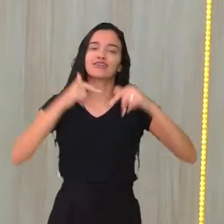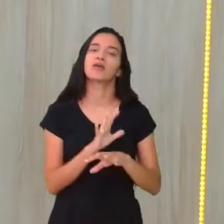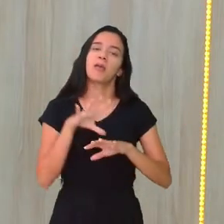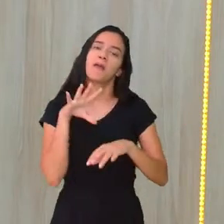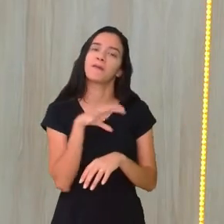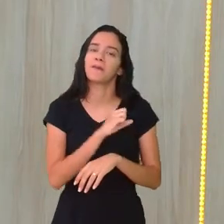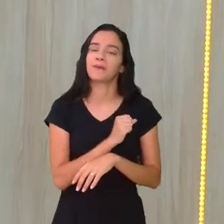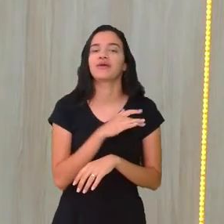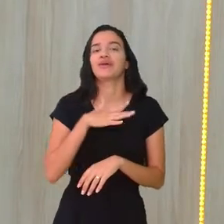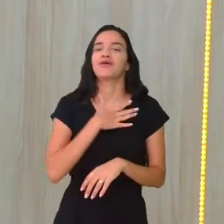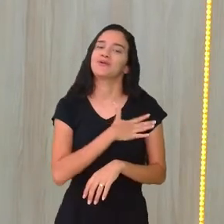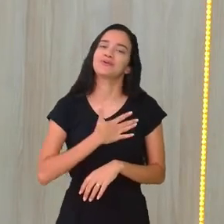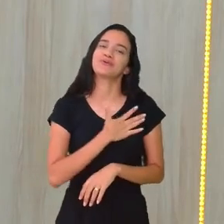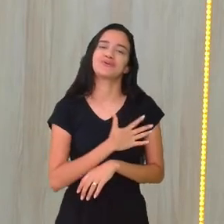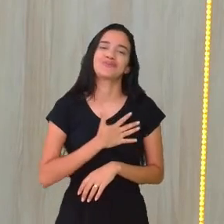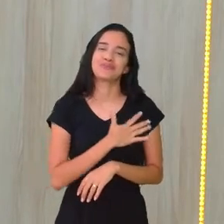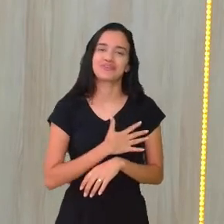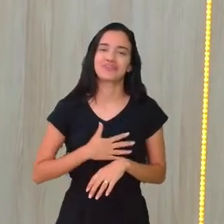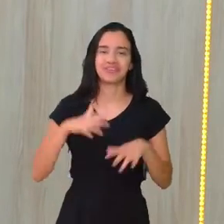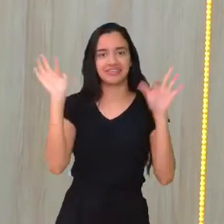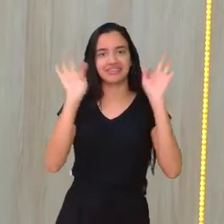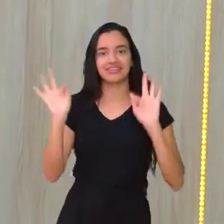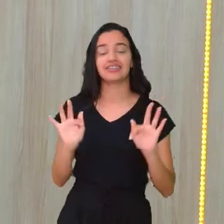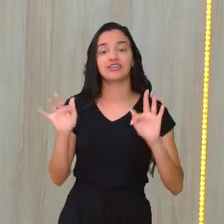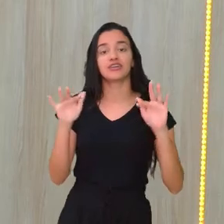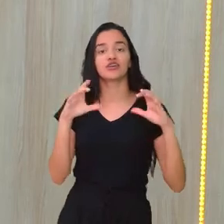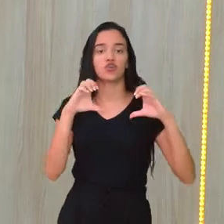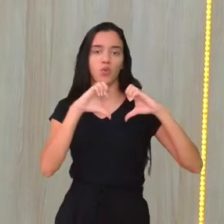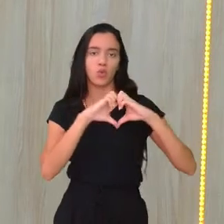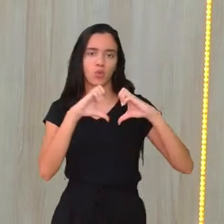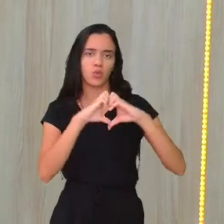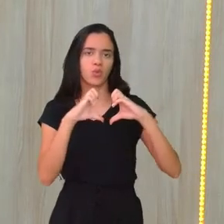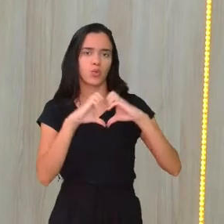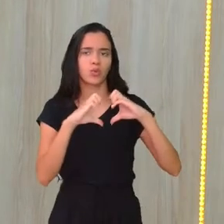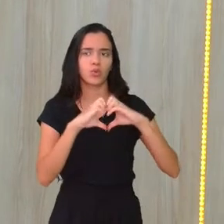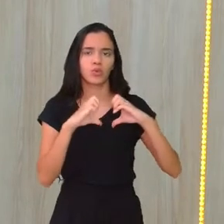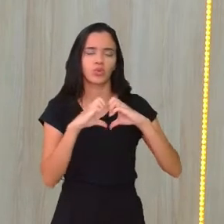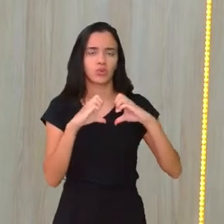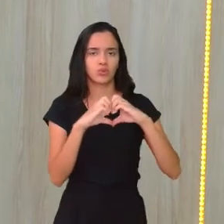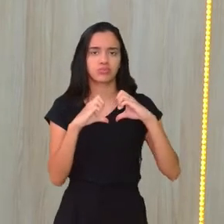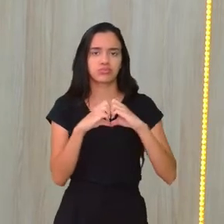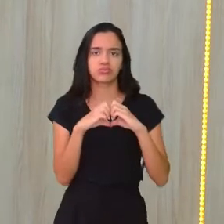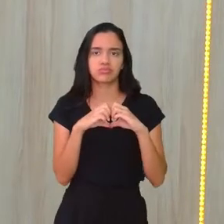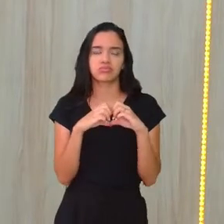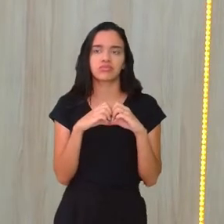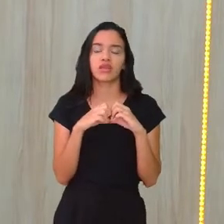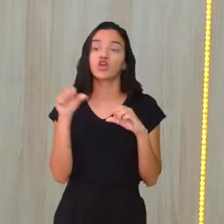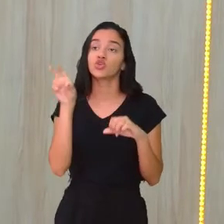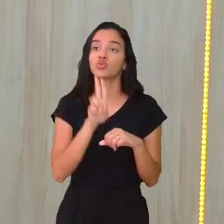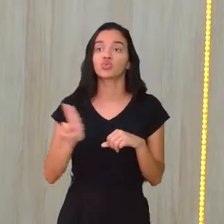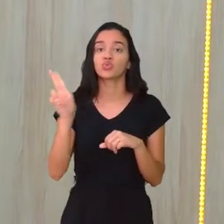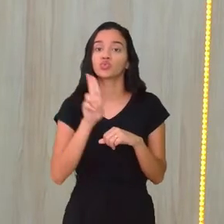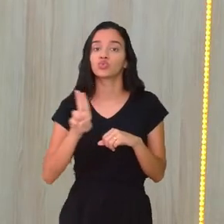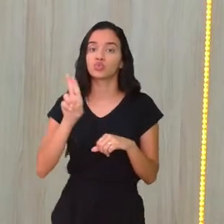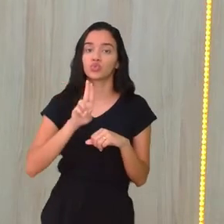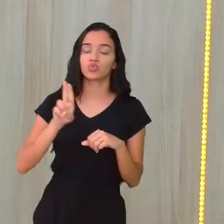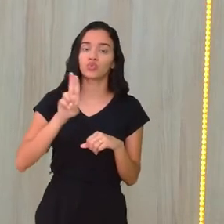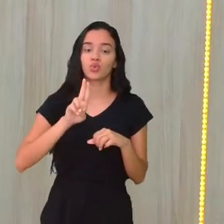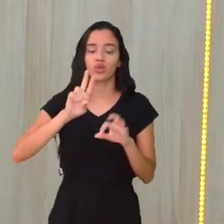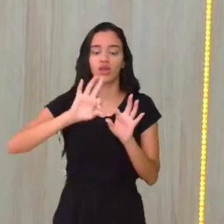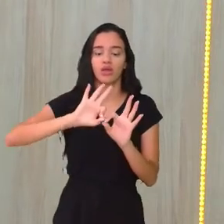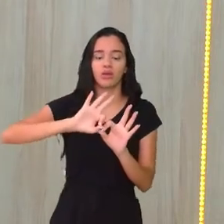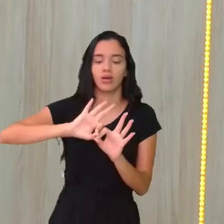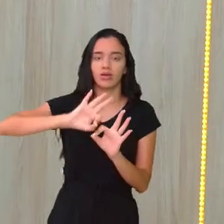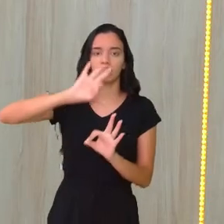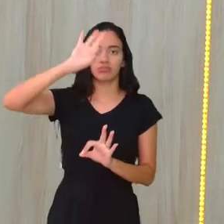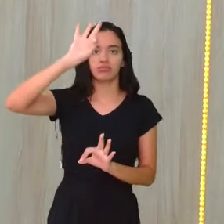vale a pena ser feliz. E o coração? Cadê a figura simétrica? Eu estou usando esse eixo de